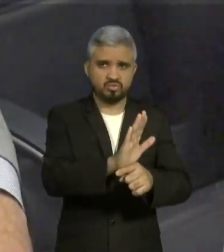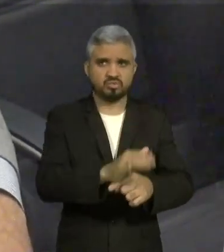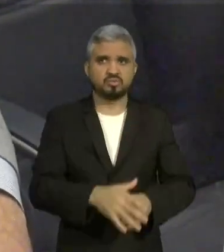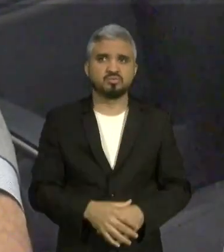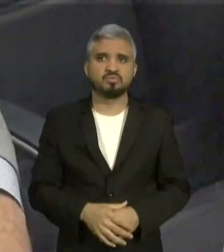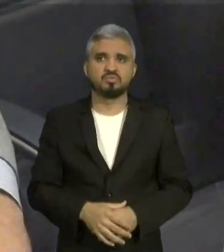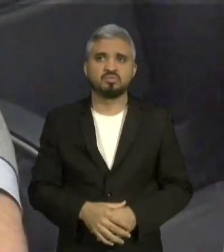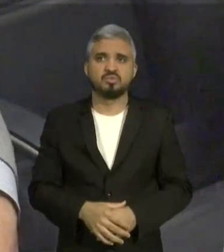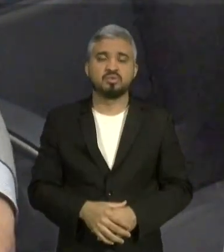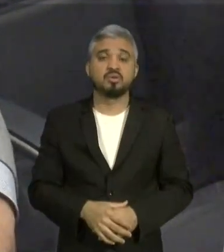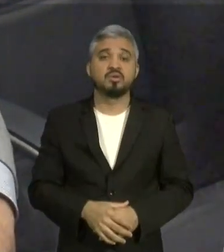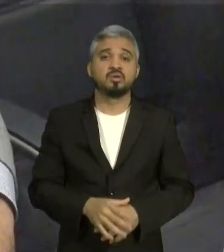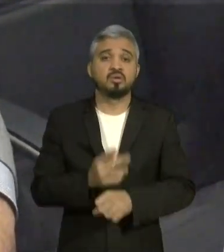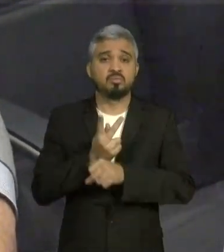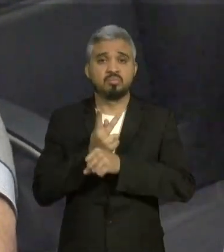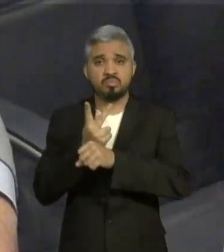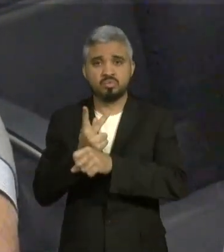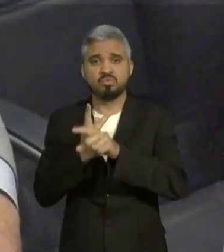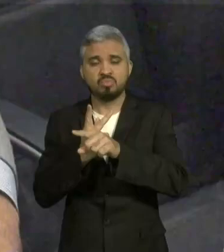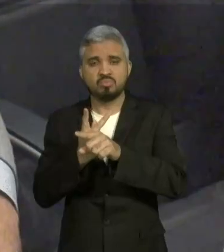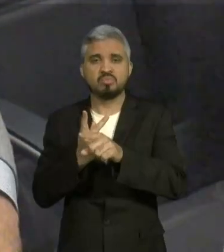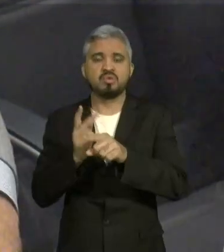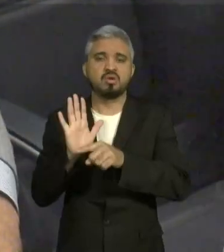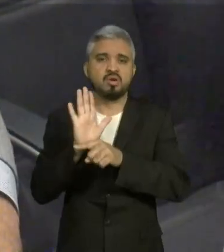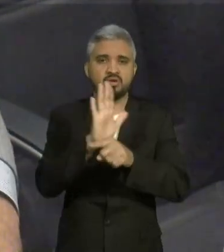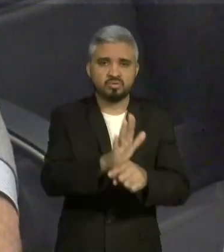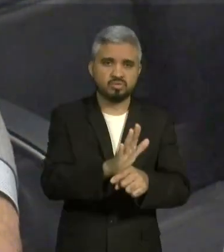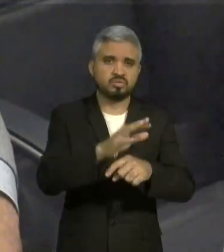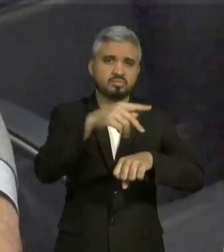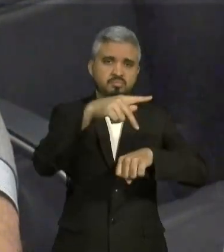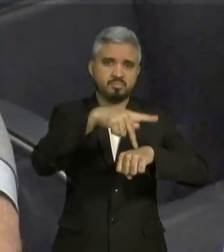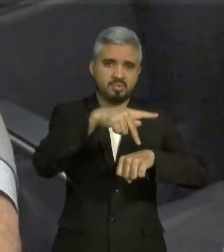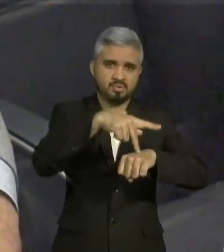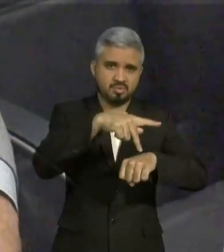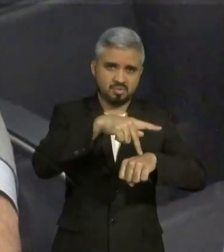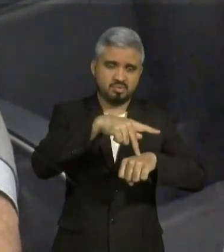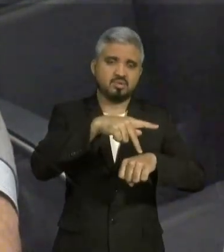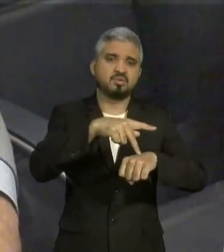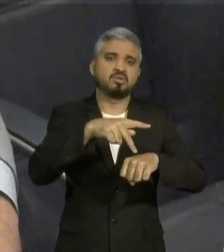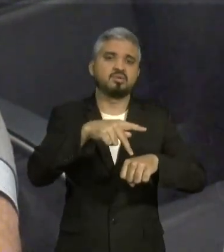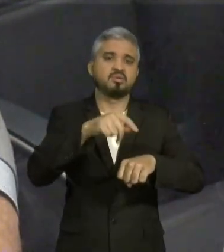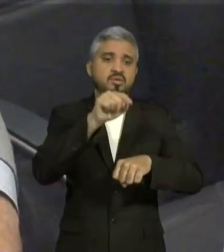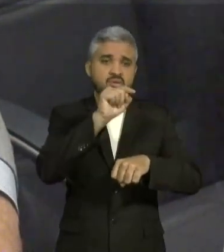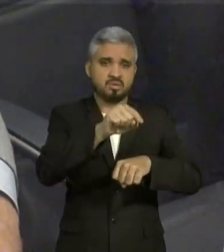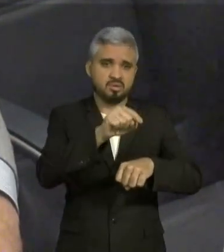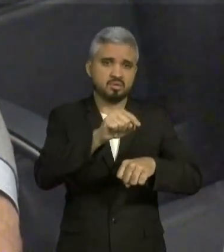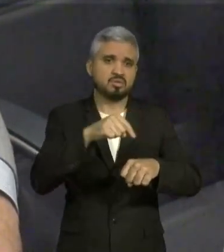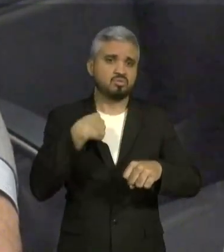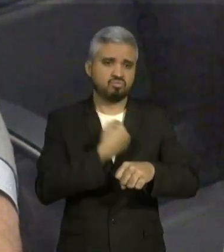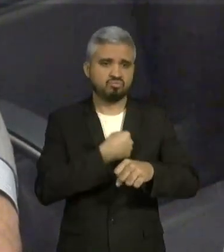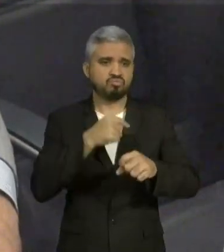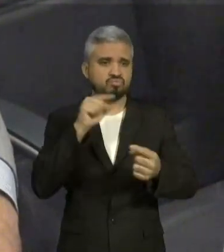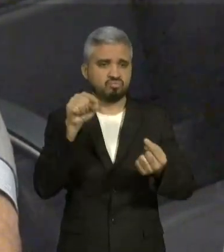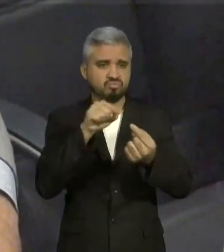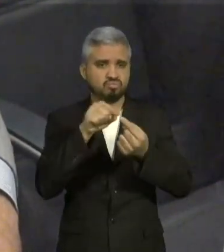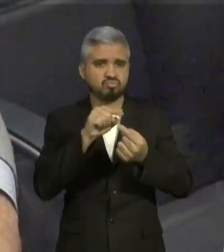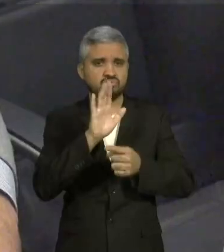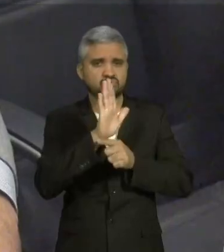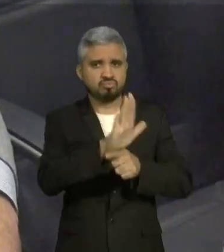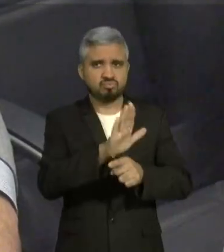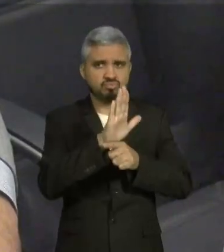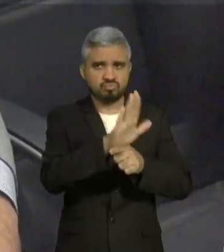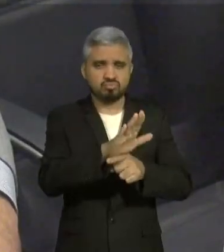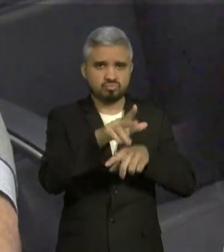a região do Médio Mearim, para a cidade de Pedreiras, onde a gente está ali para levar esse diferencial ao